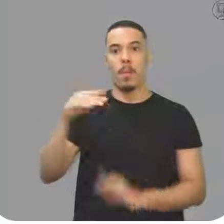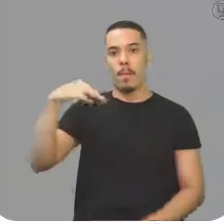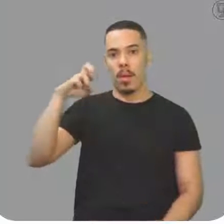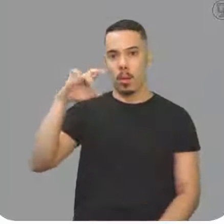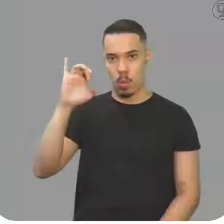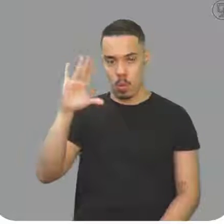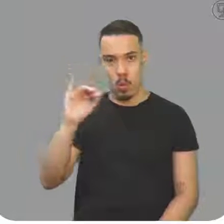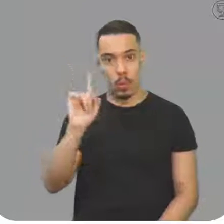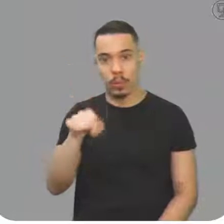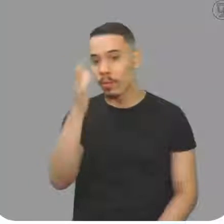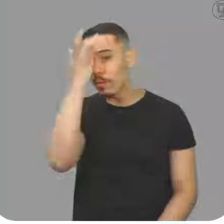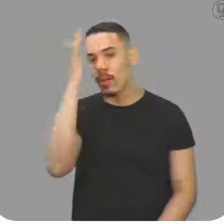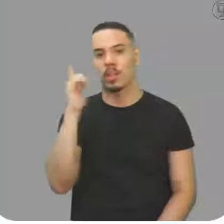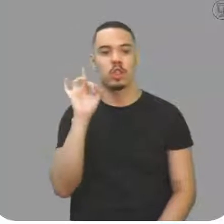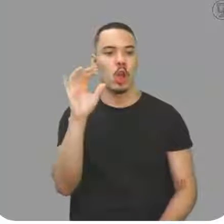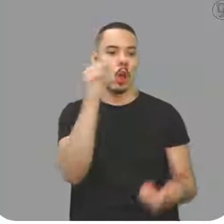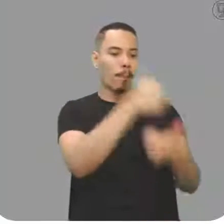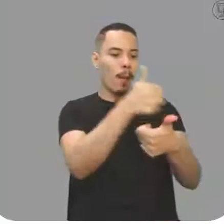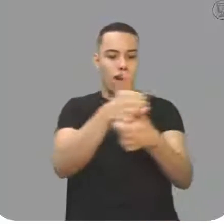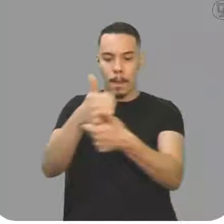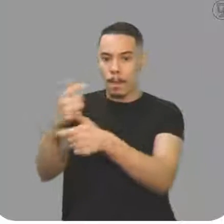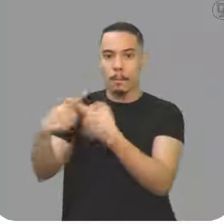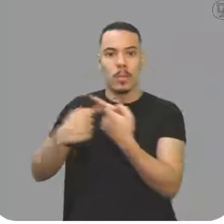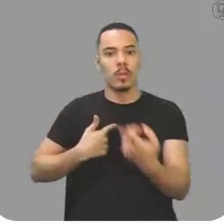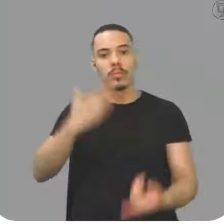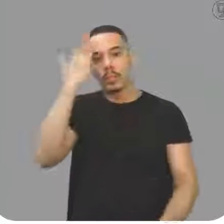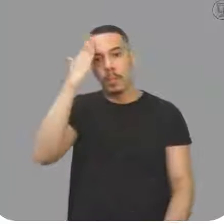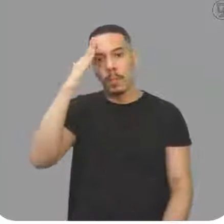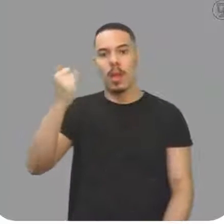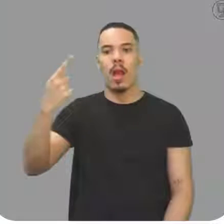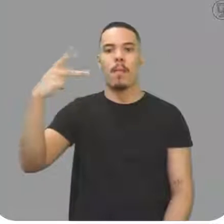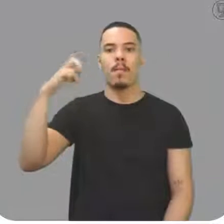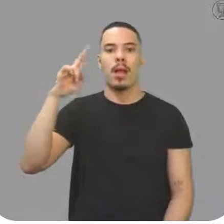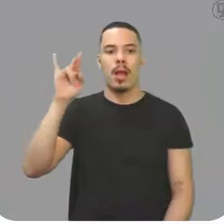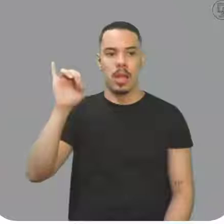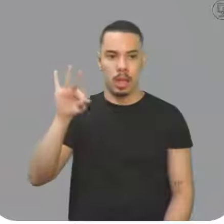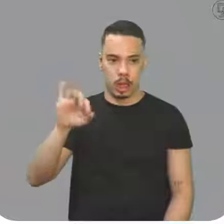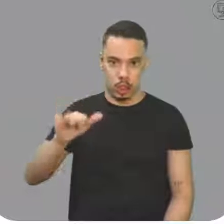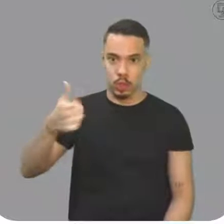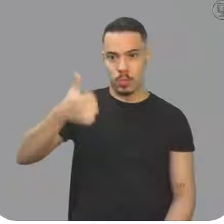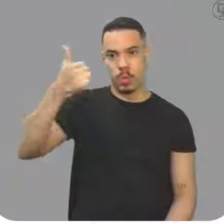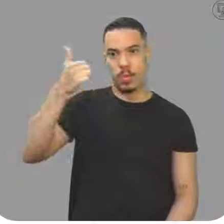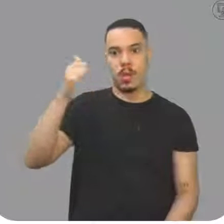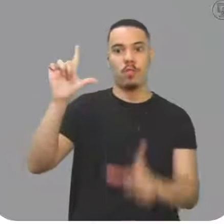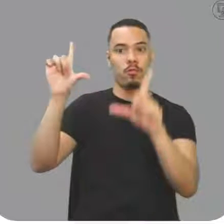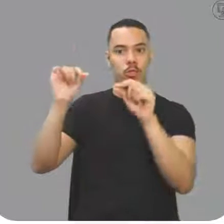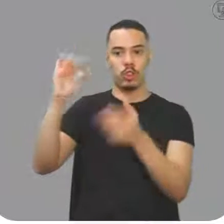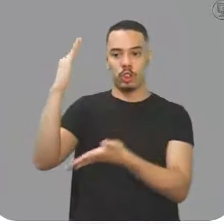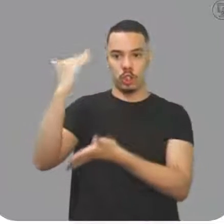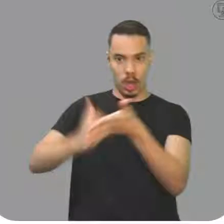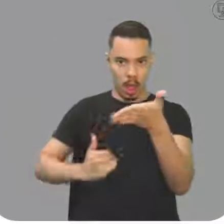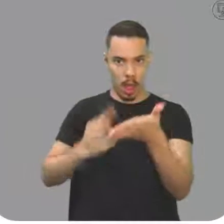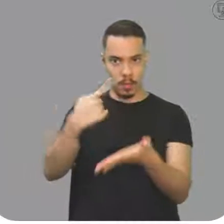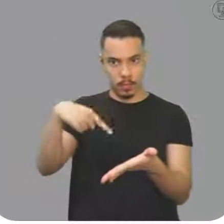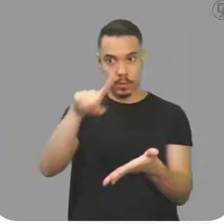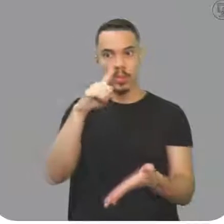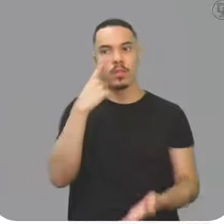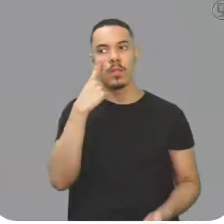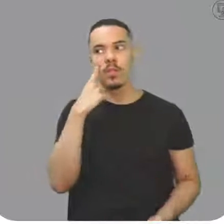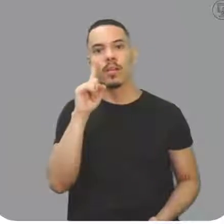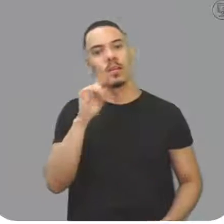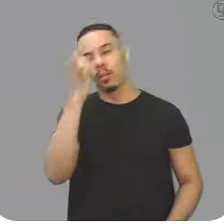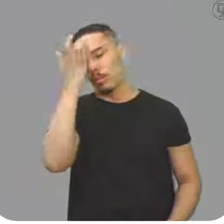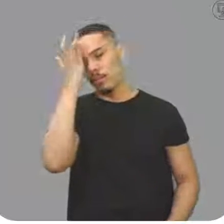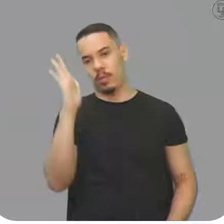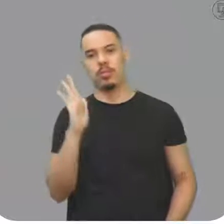está muito fácil, né? O aparente, a gente vai só diminuir ali, vocês vão ver. Então, vai ser